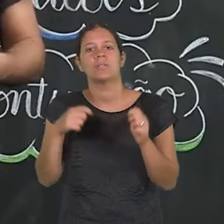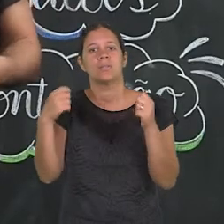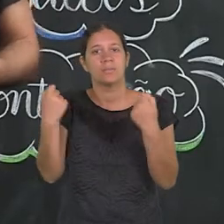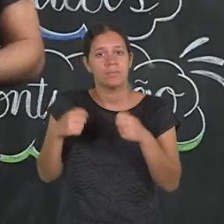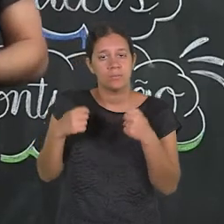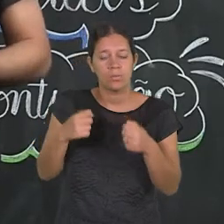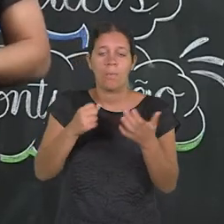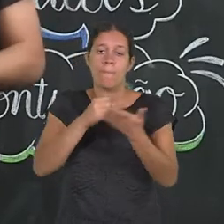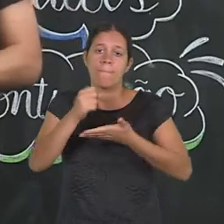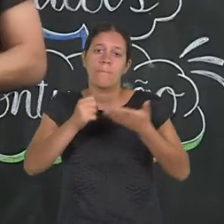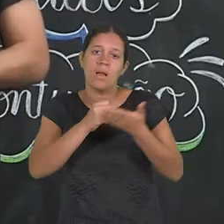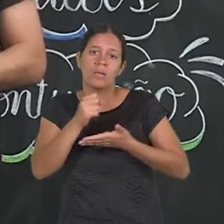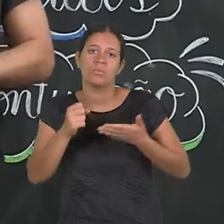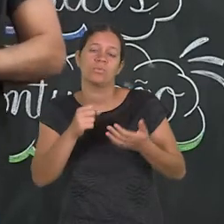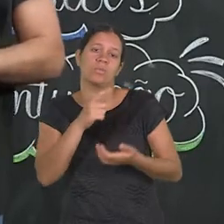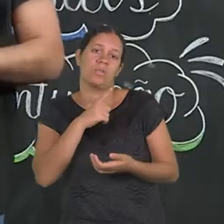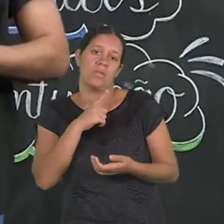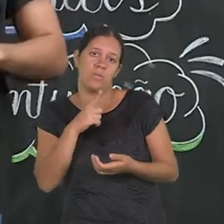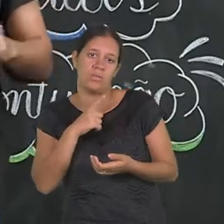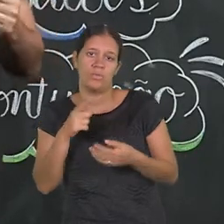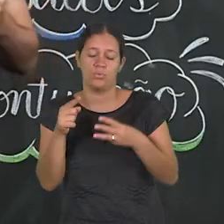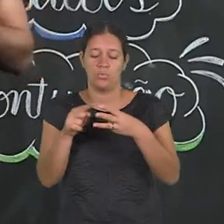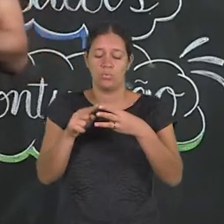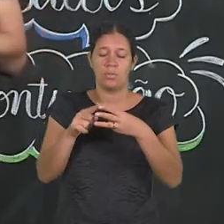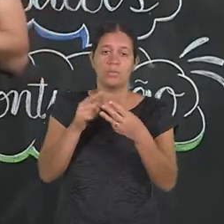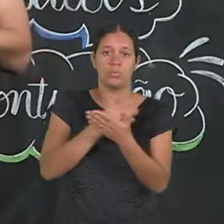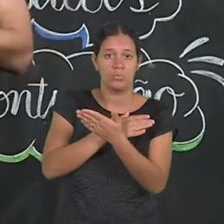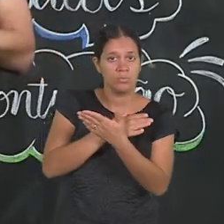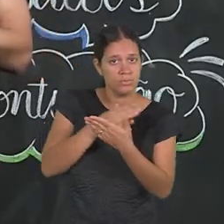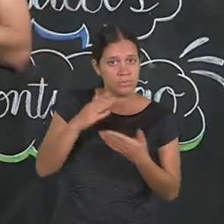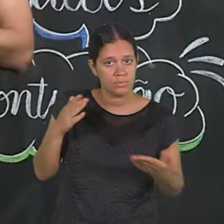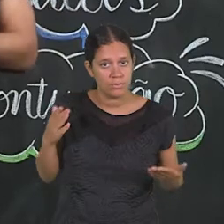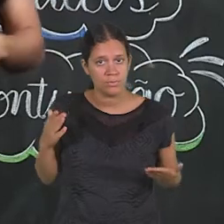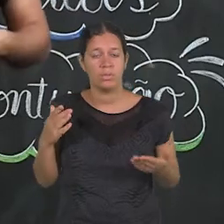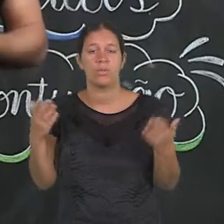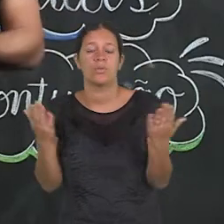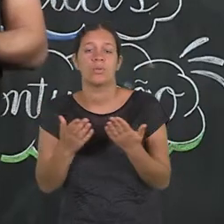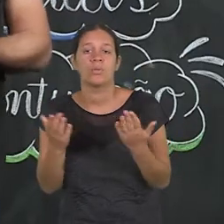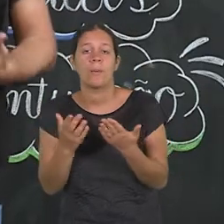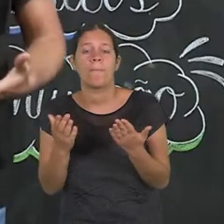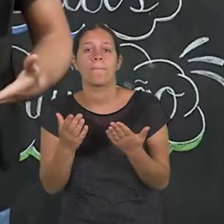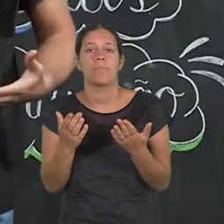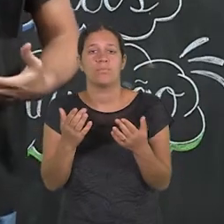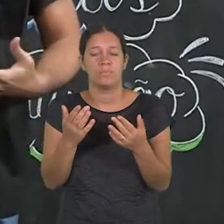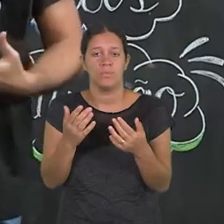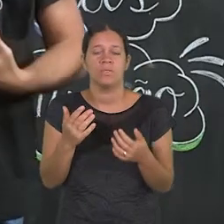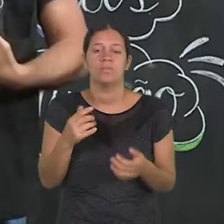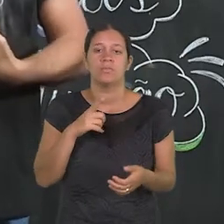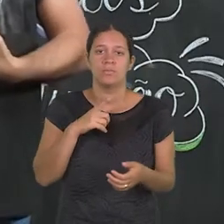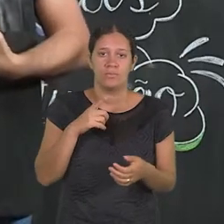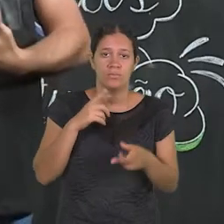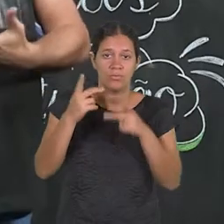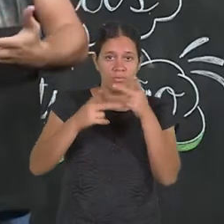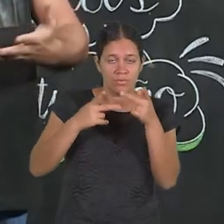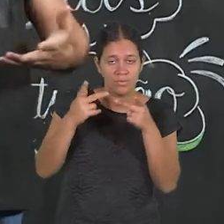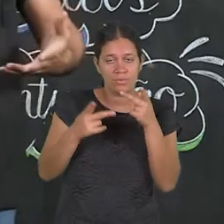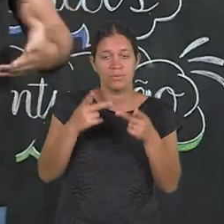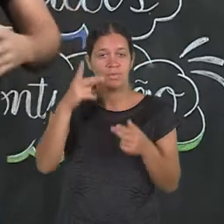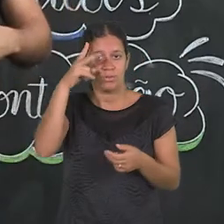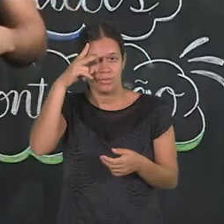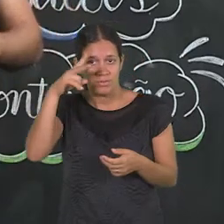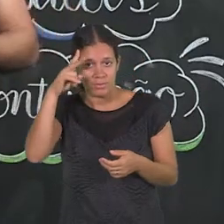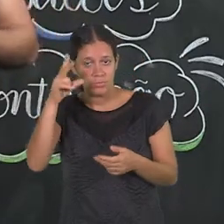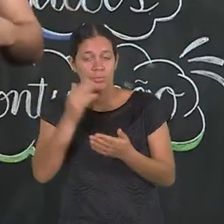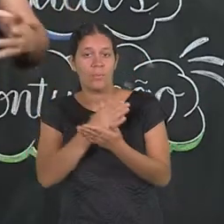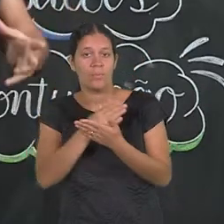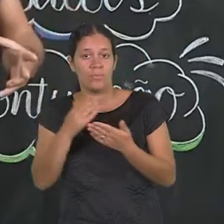indispensáveis, básicos. Eu tenho o início, que é o que a gente chama de situação inicial, que é a contação inicial